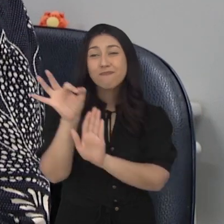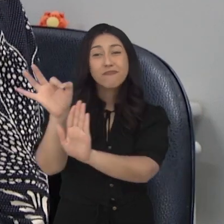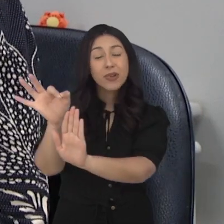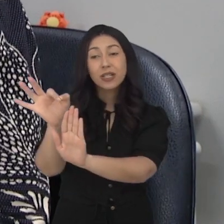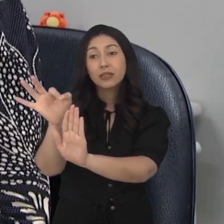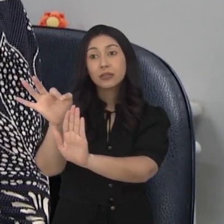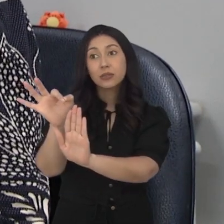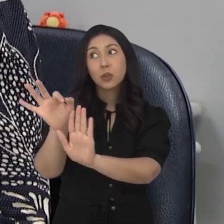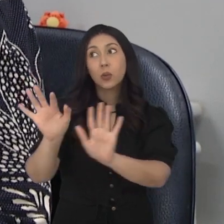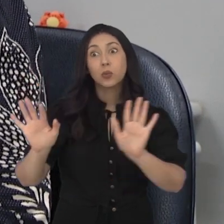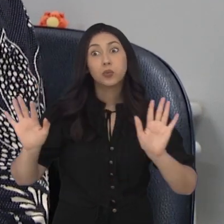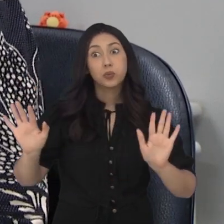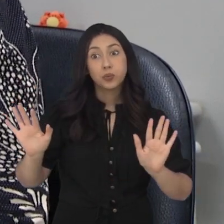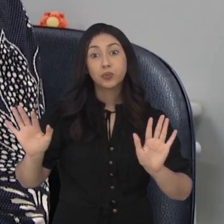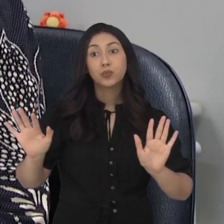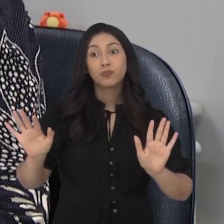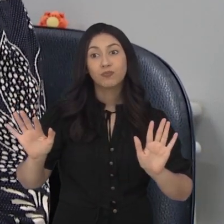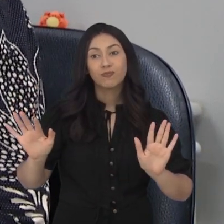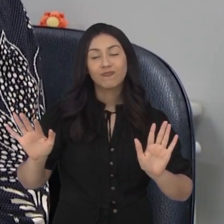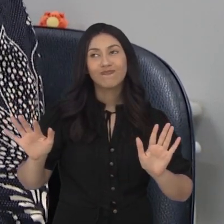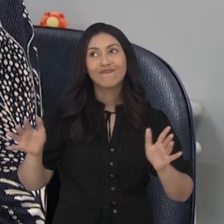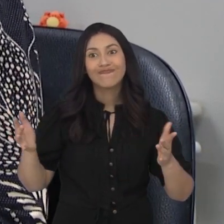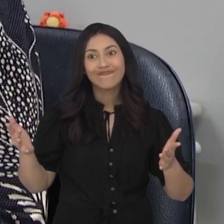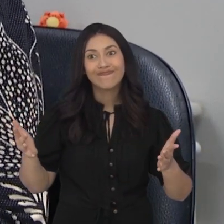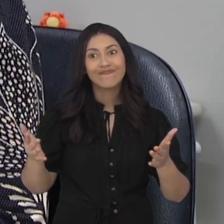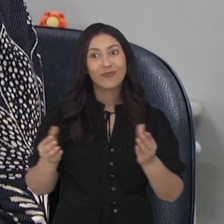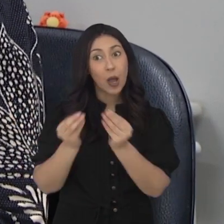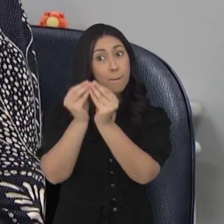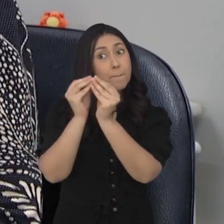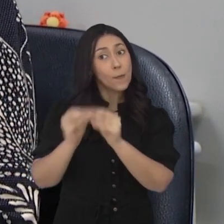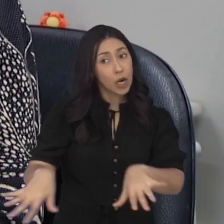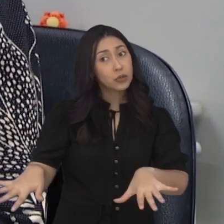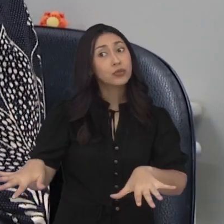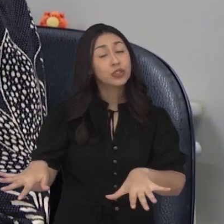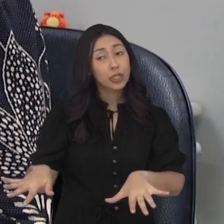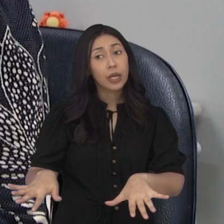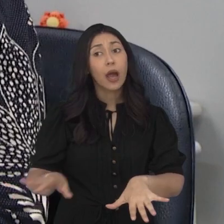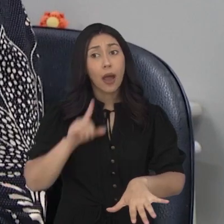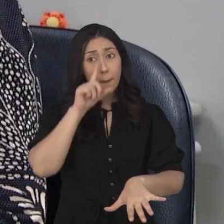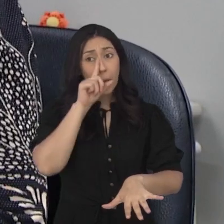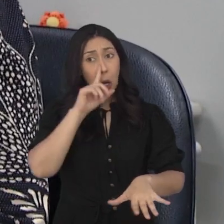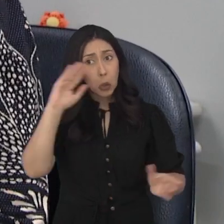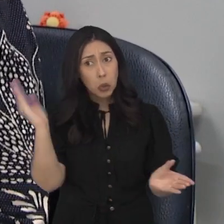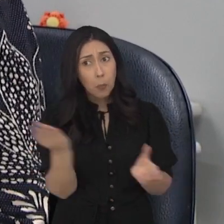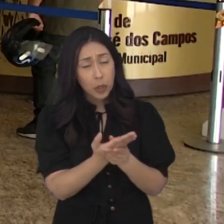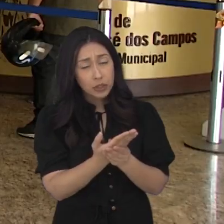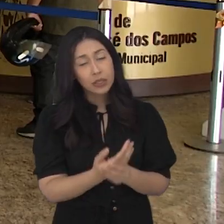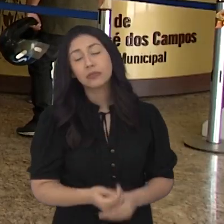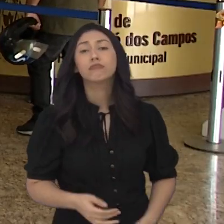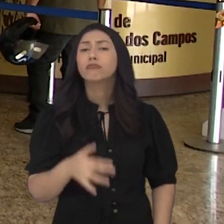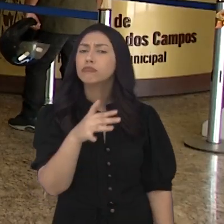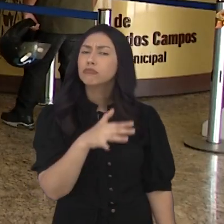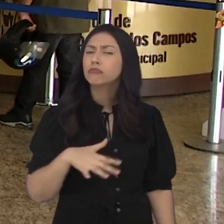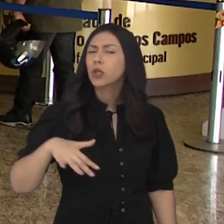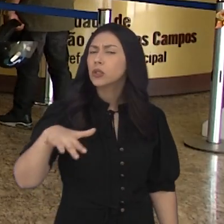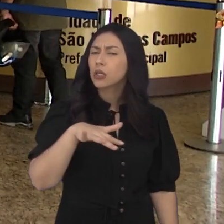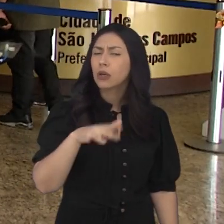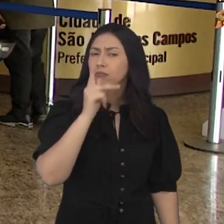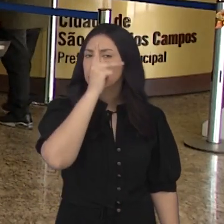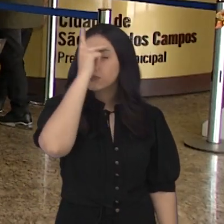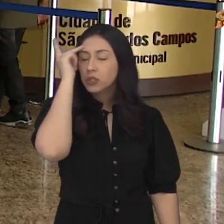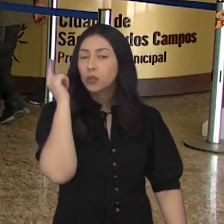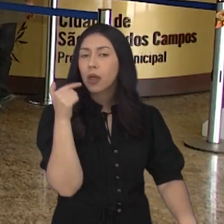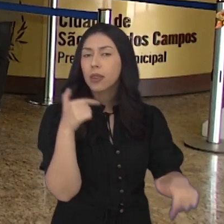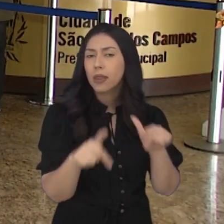tamanha importância, então não é bom e pode gerar até processos, né. De modo geral, toda